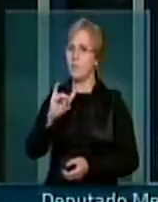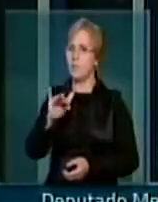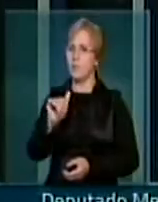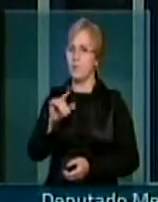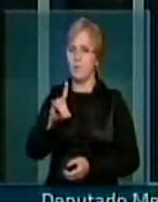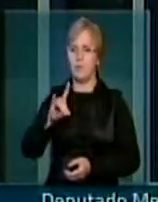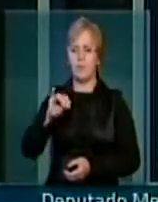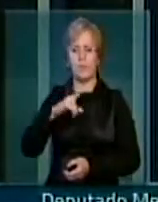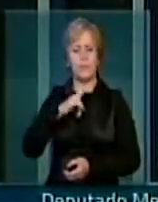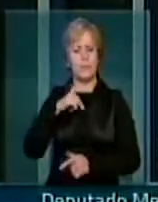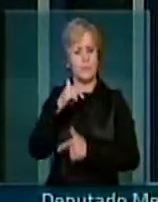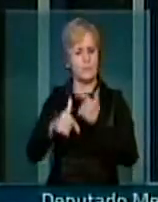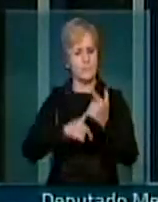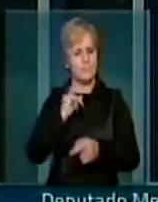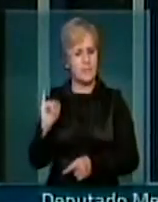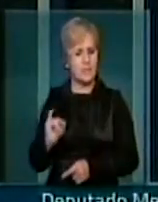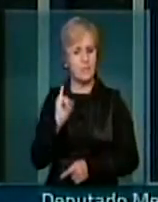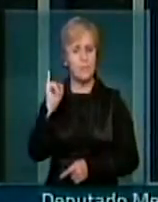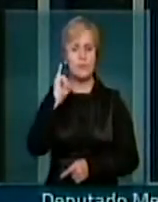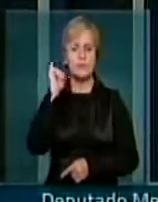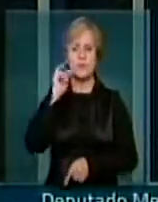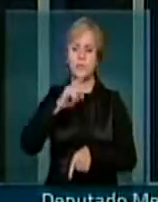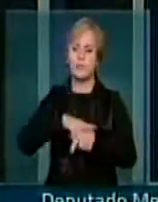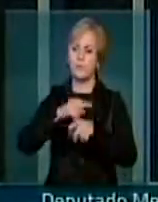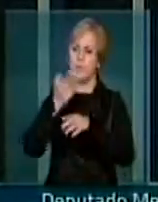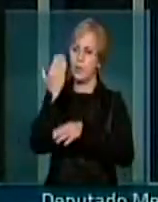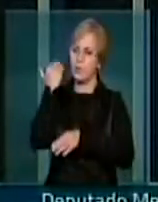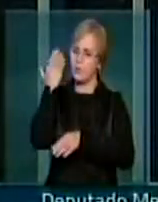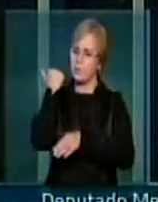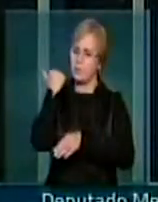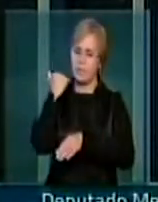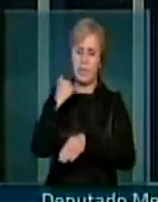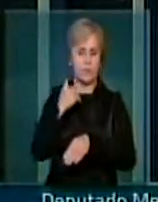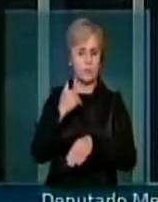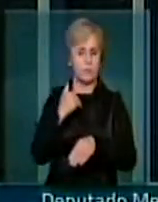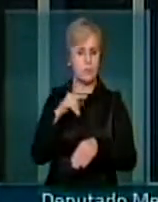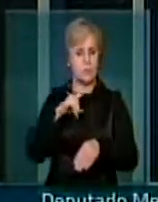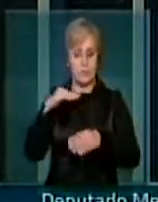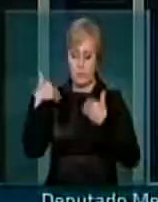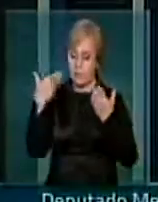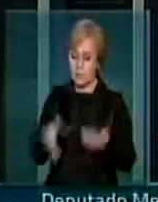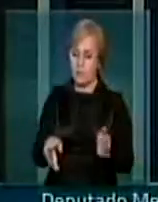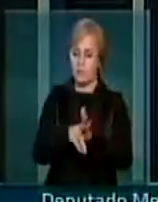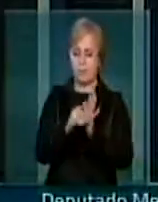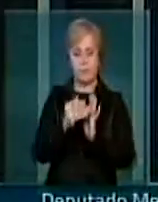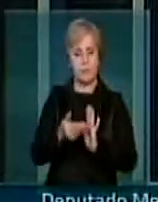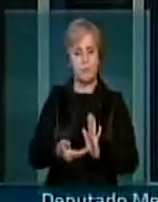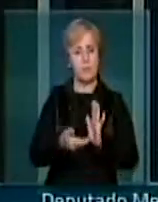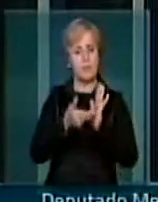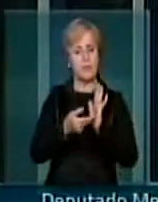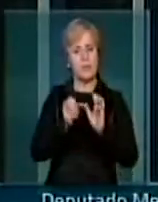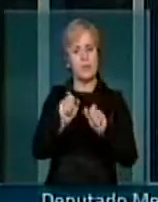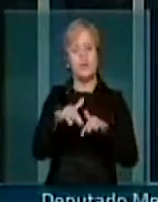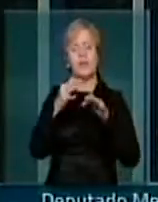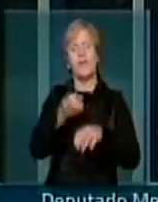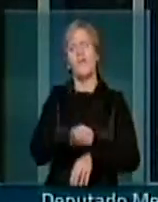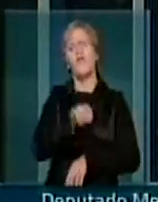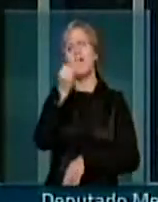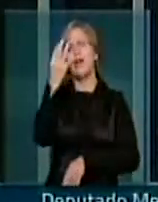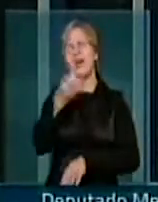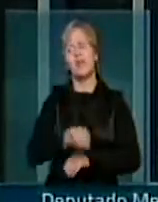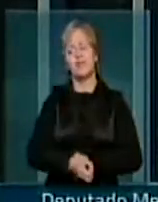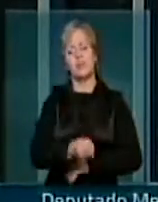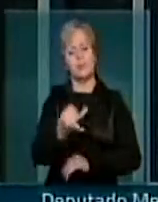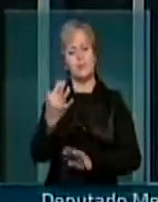papel relevante durante a legislatura anterior e trouxe para o plenário diversas propostas que visam